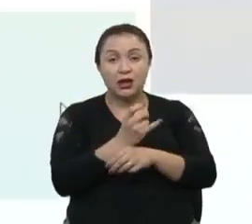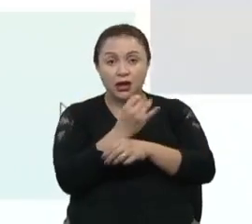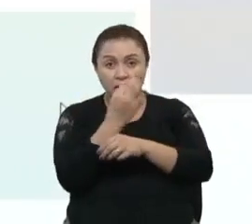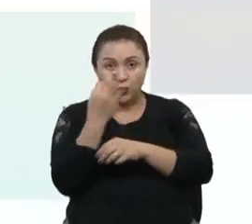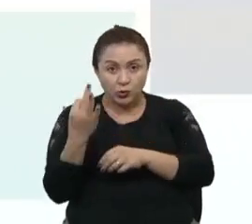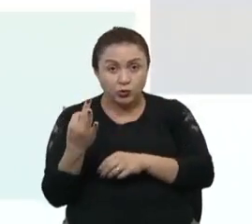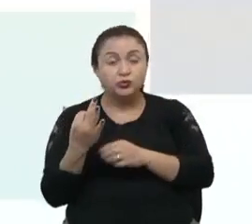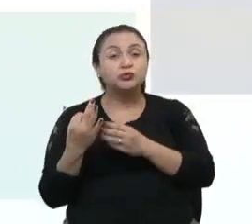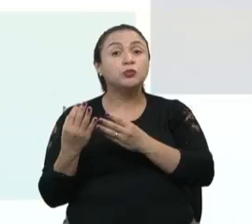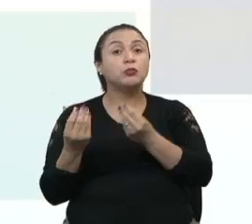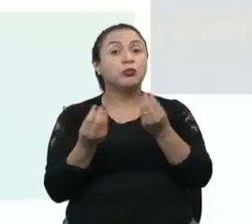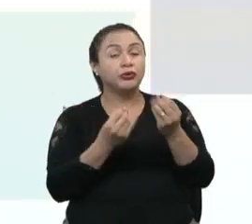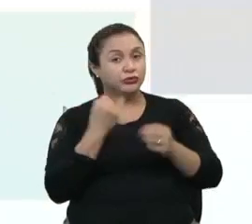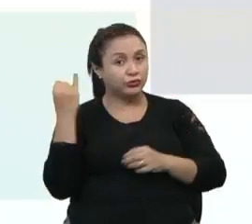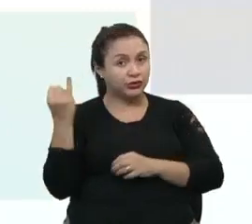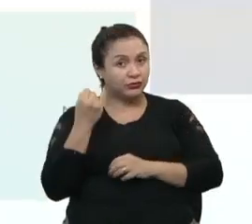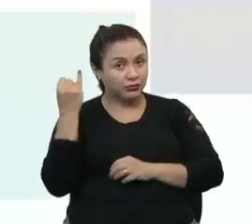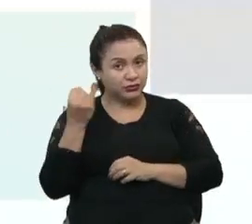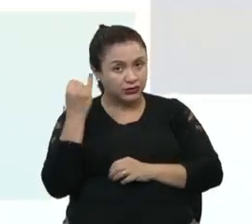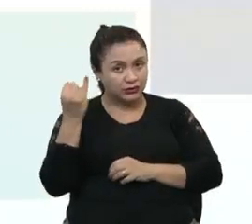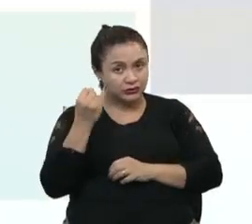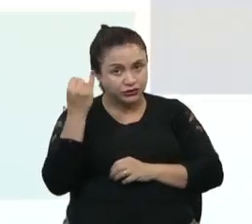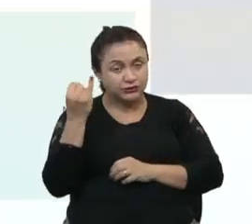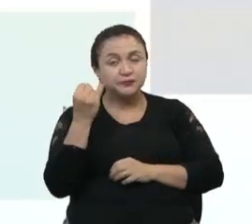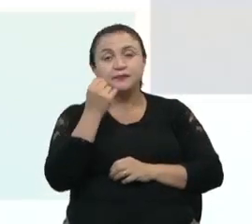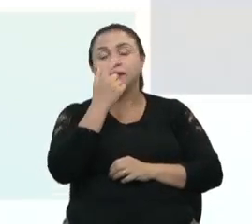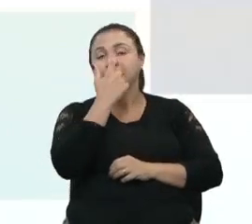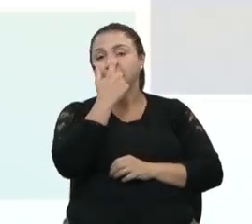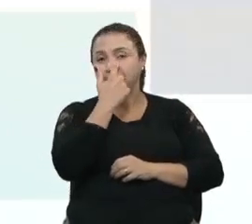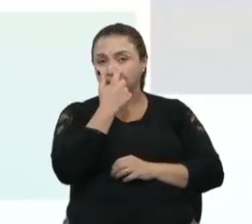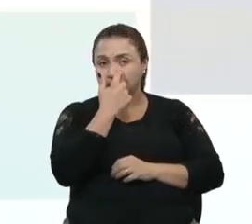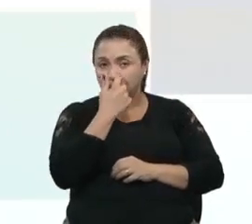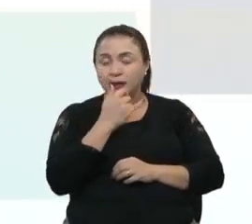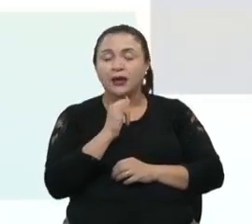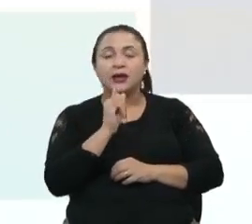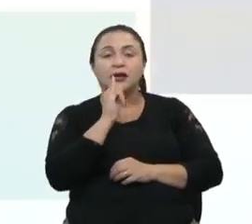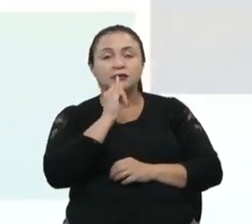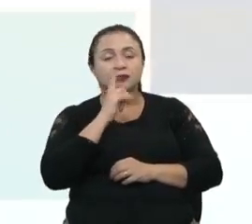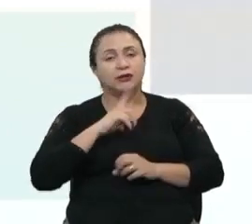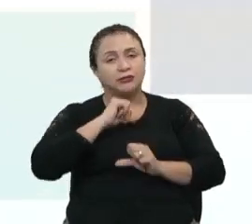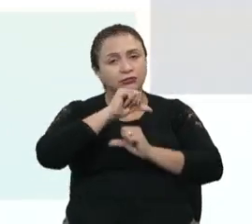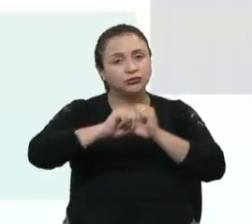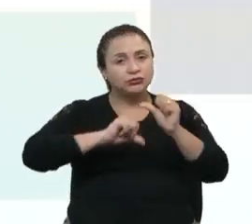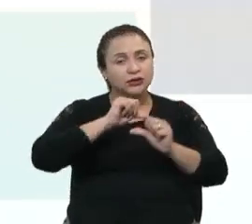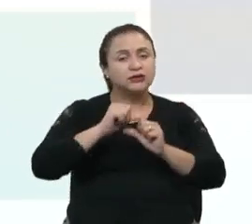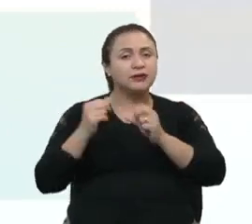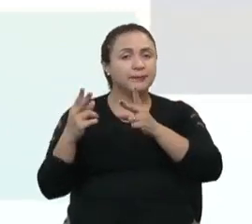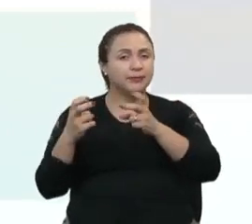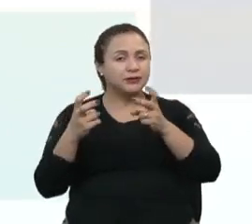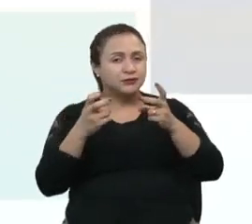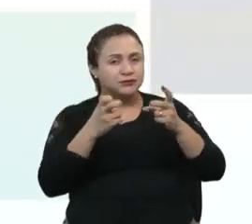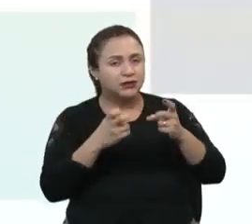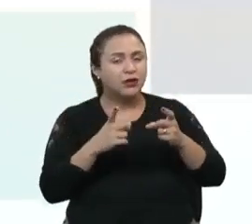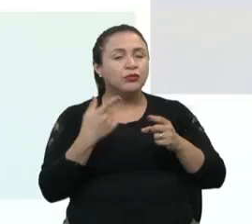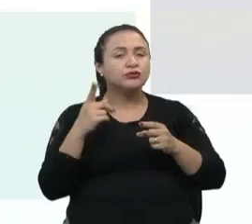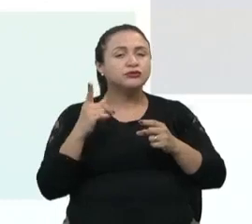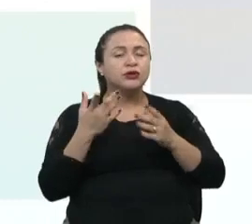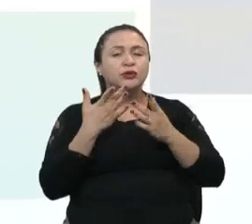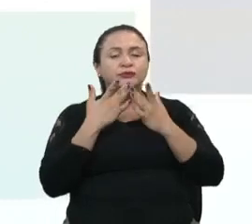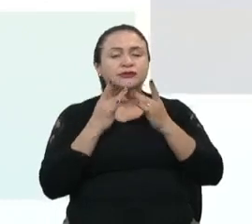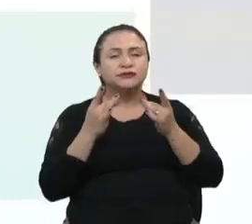bastante importantes, como alterações na percepção sensorial.